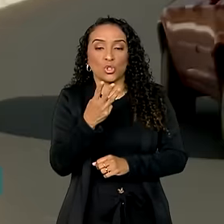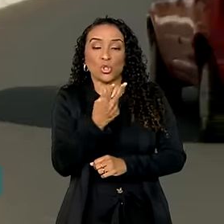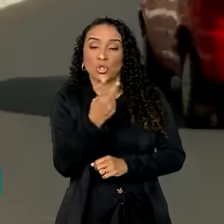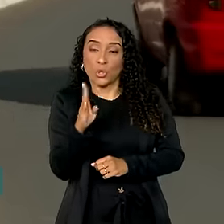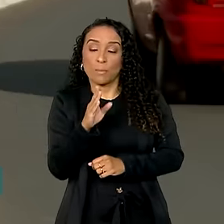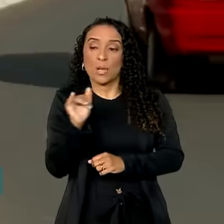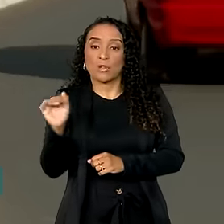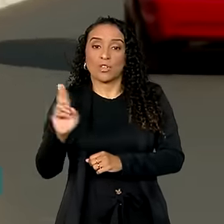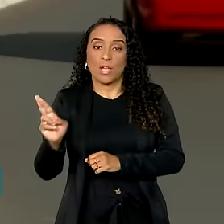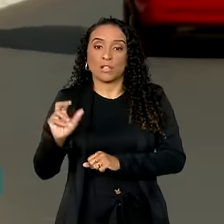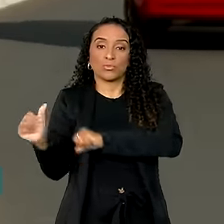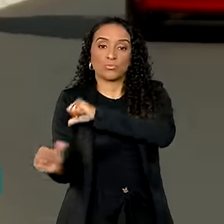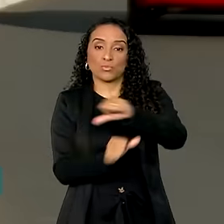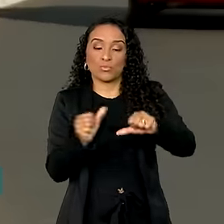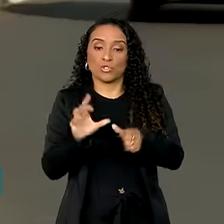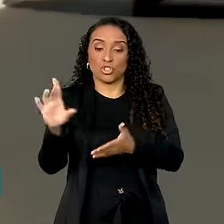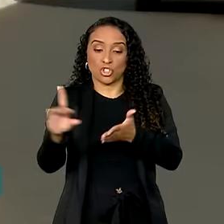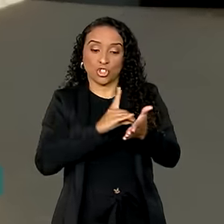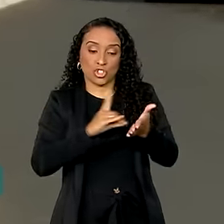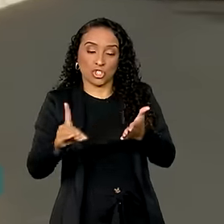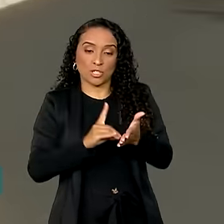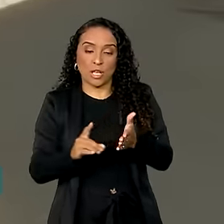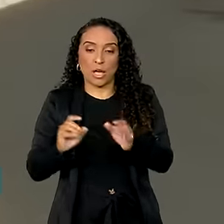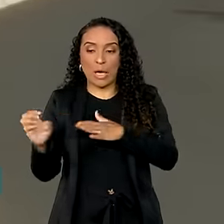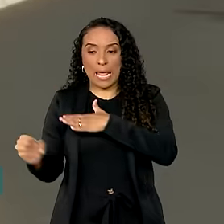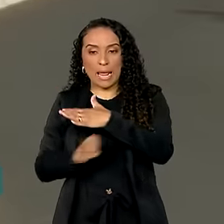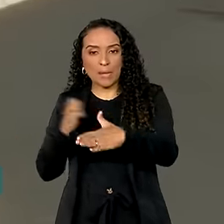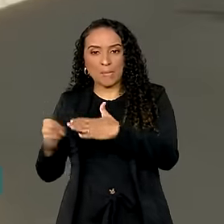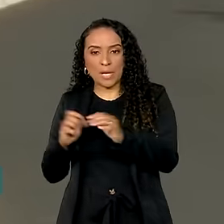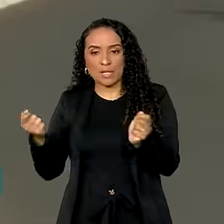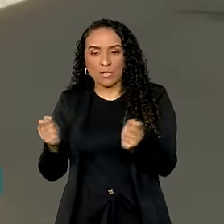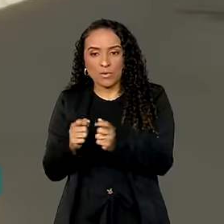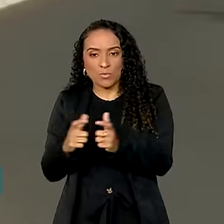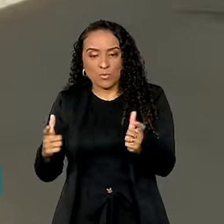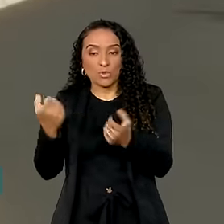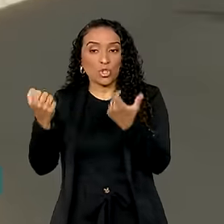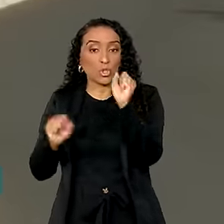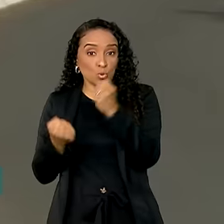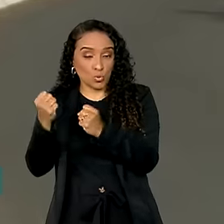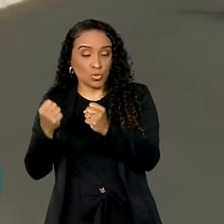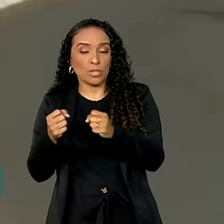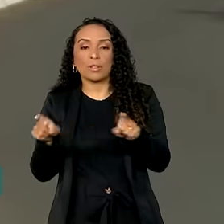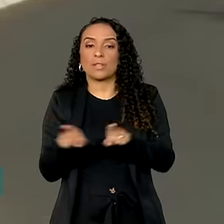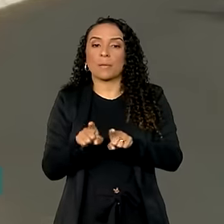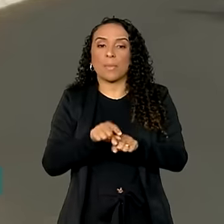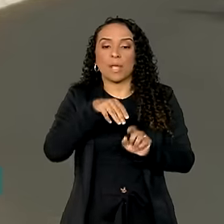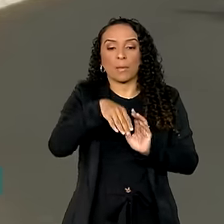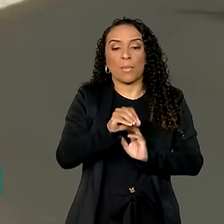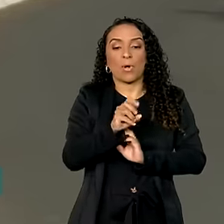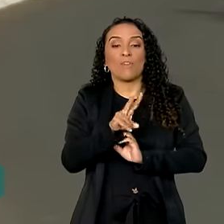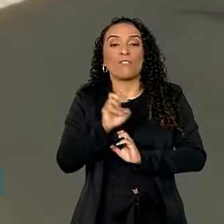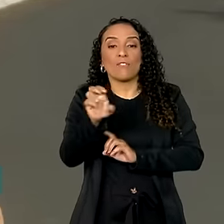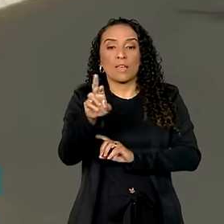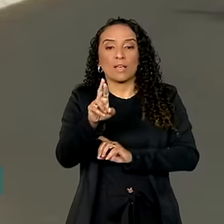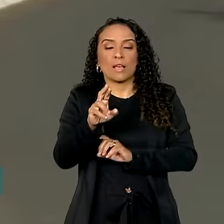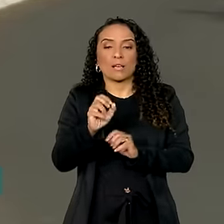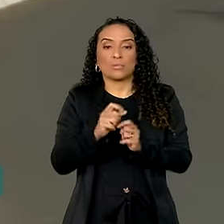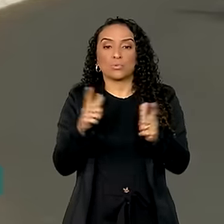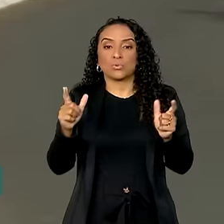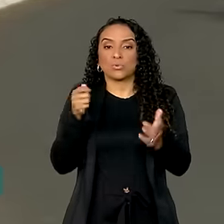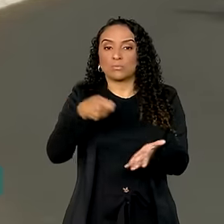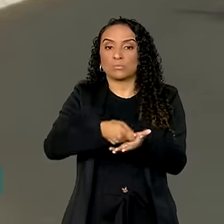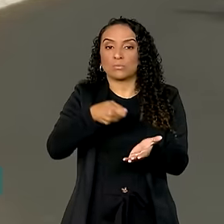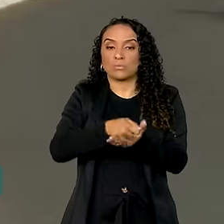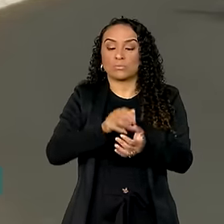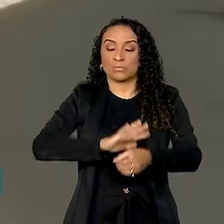para a transformação digital de micro, pequenas e médias indústrias. E o Mover, que aumenta as exigências de